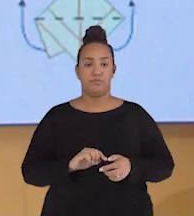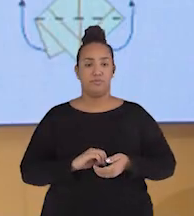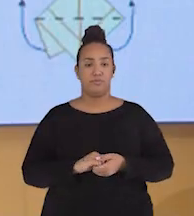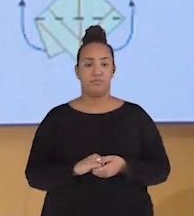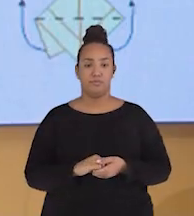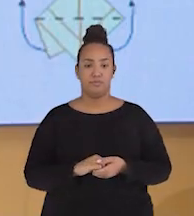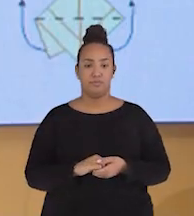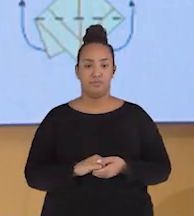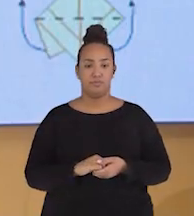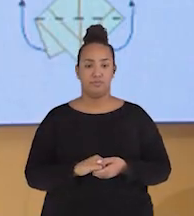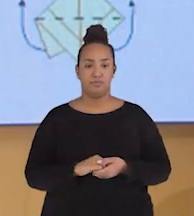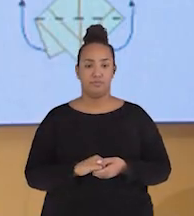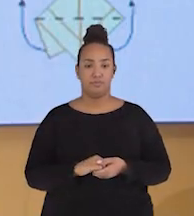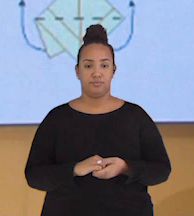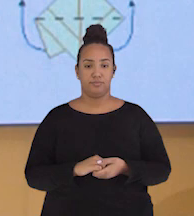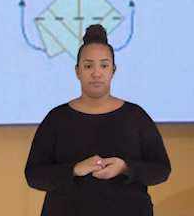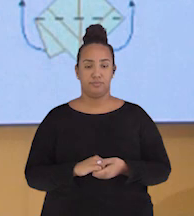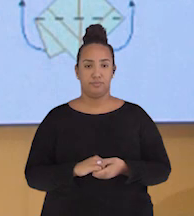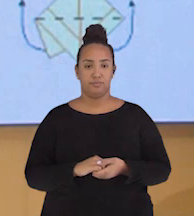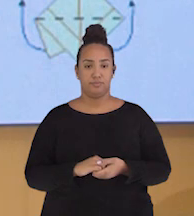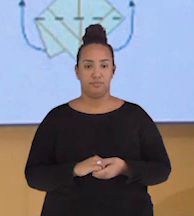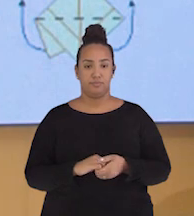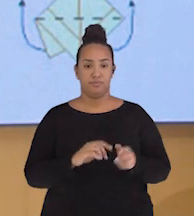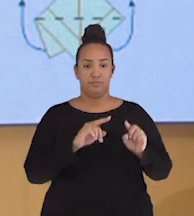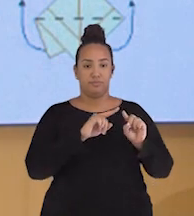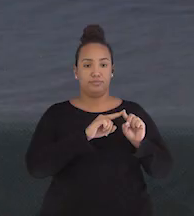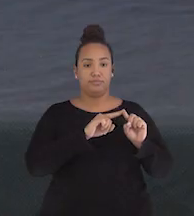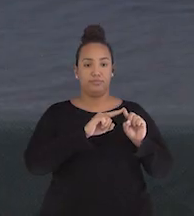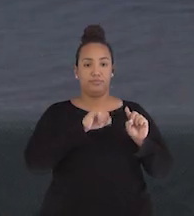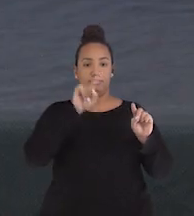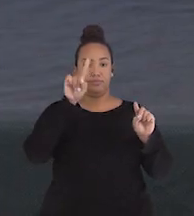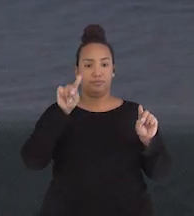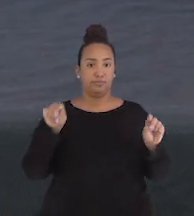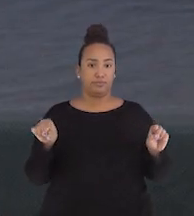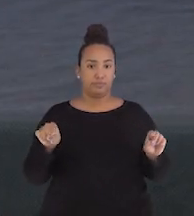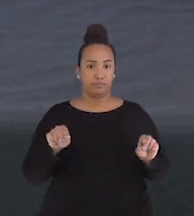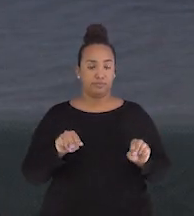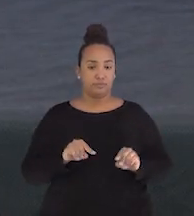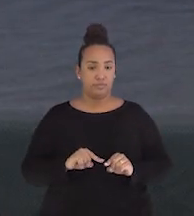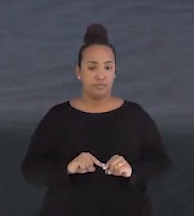Esse losango recebe mais uma dobradura.